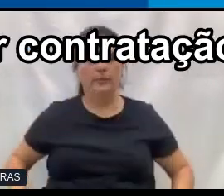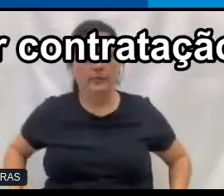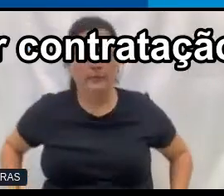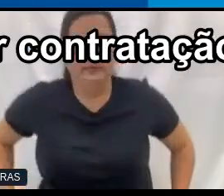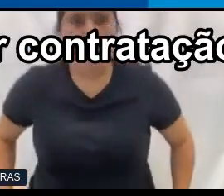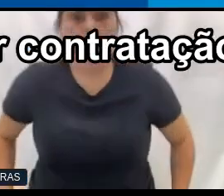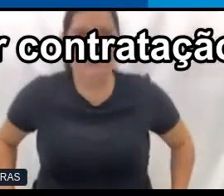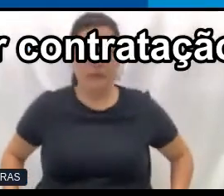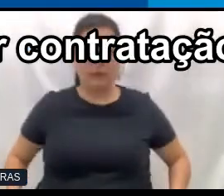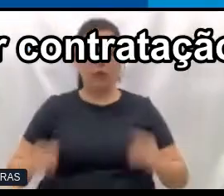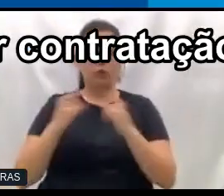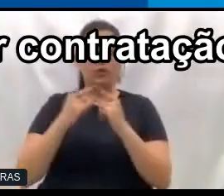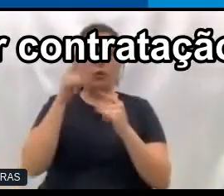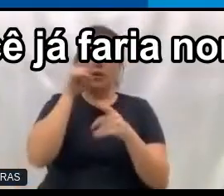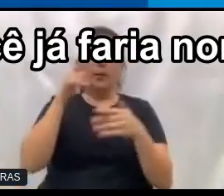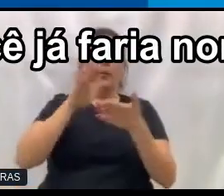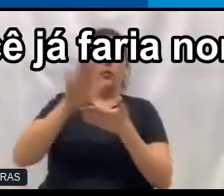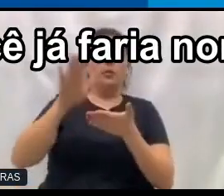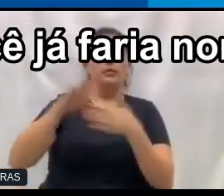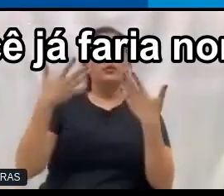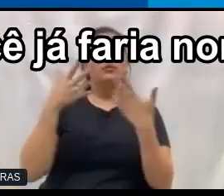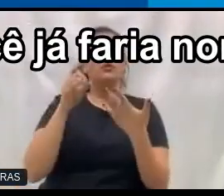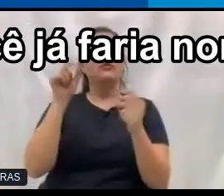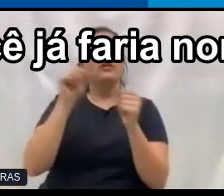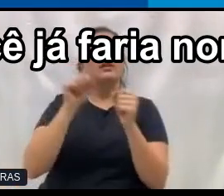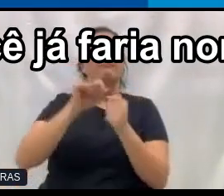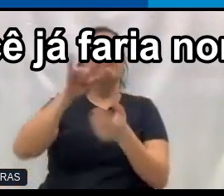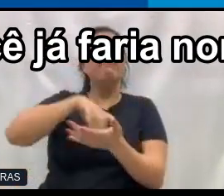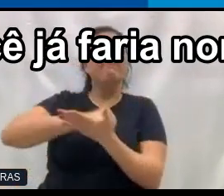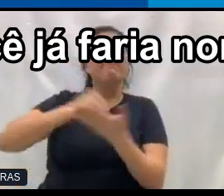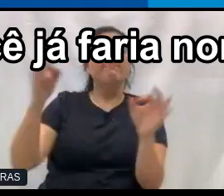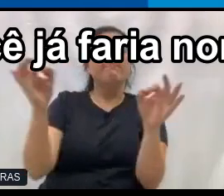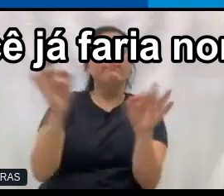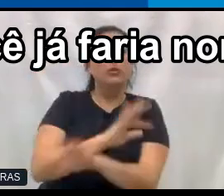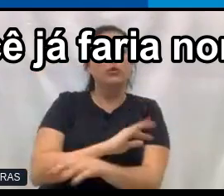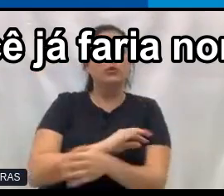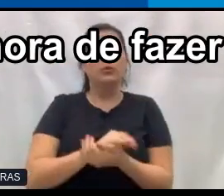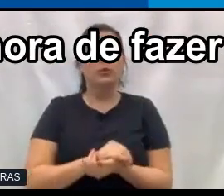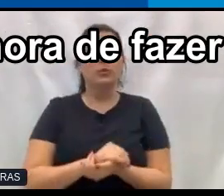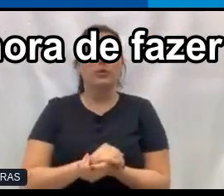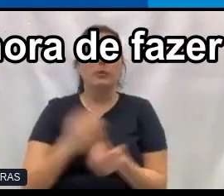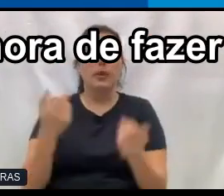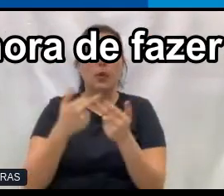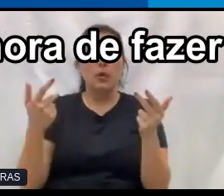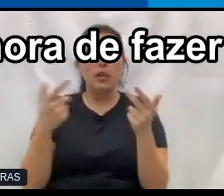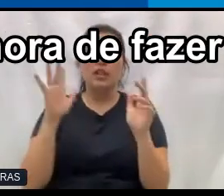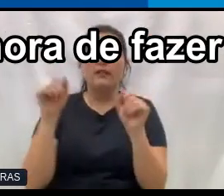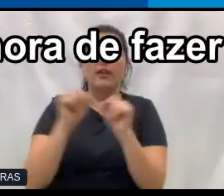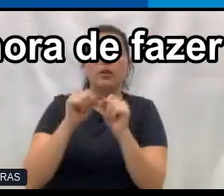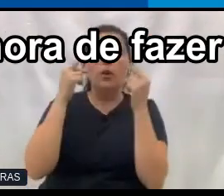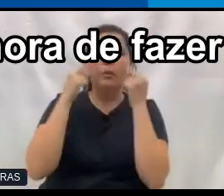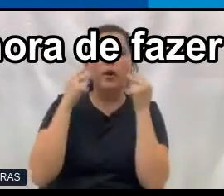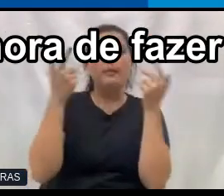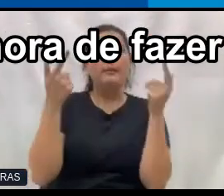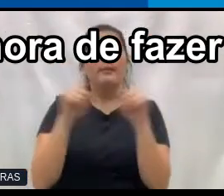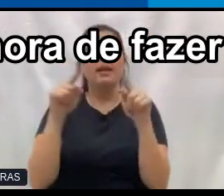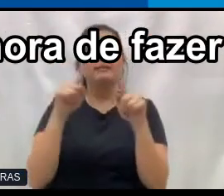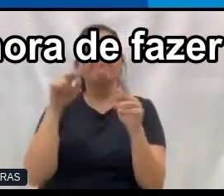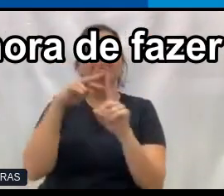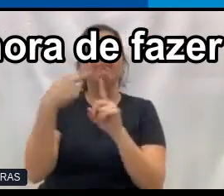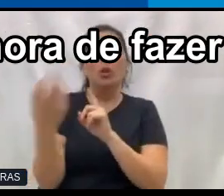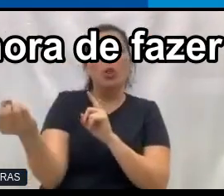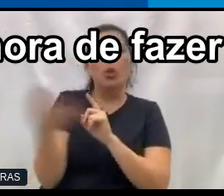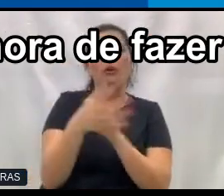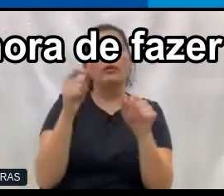dessas instituições. Só você fazer contratação, isso não é uma coisa que você já faria normalmente, mas é uma perspectiva nova na hora de